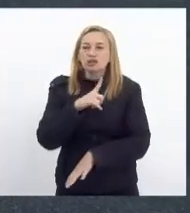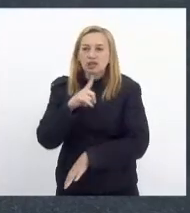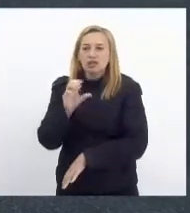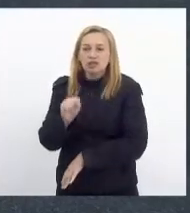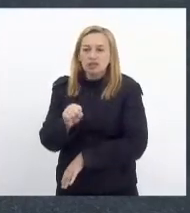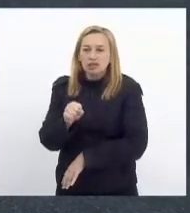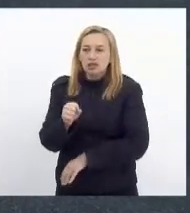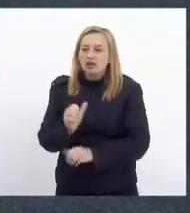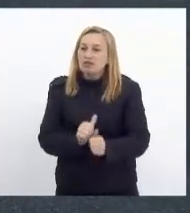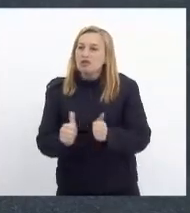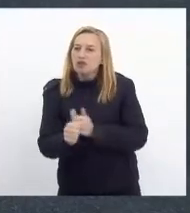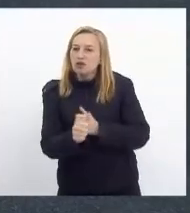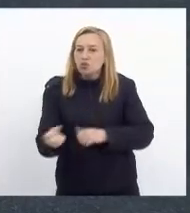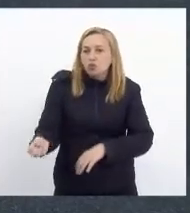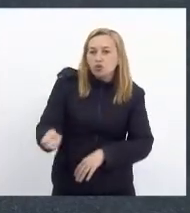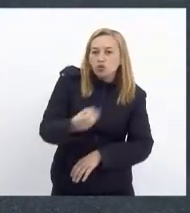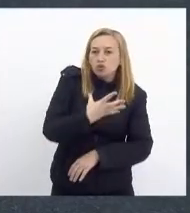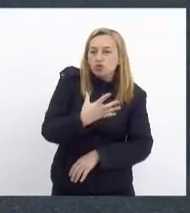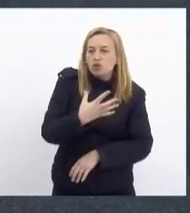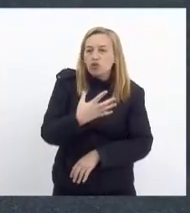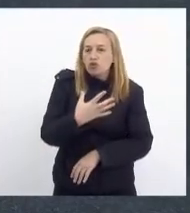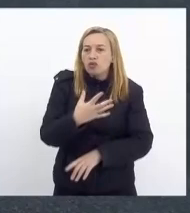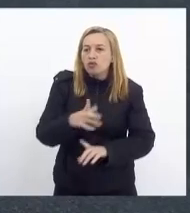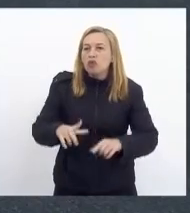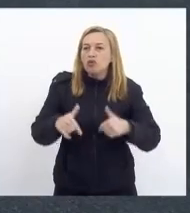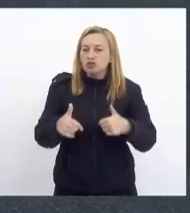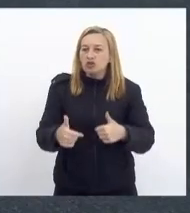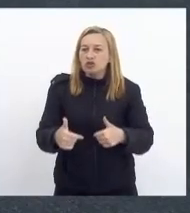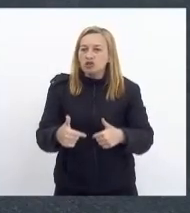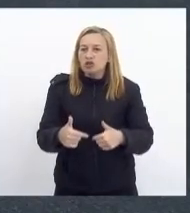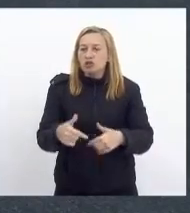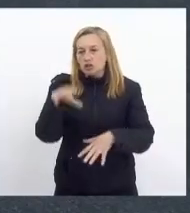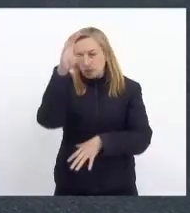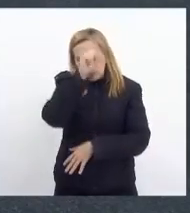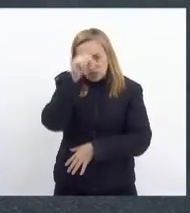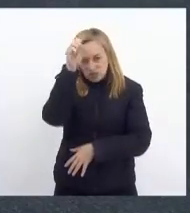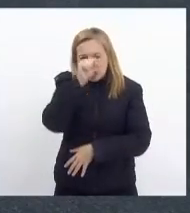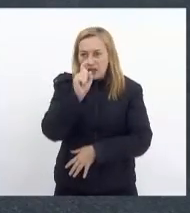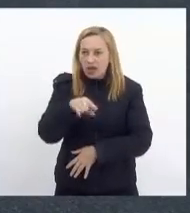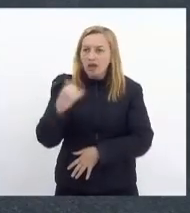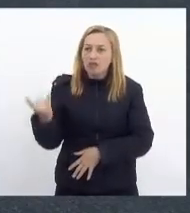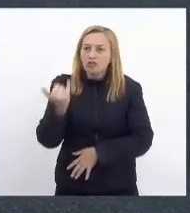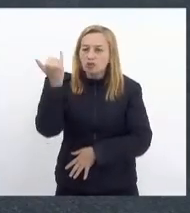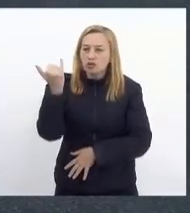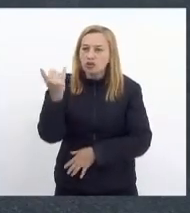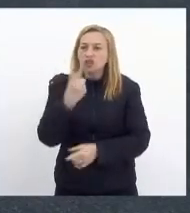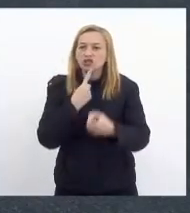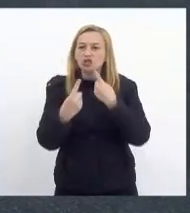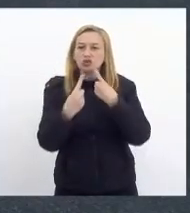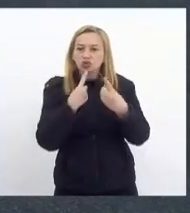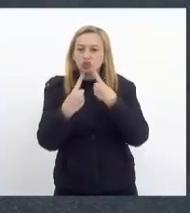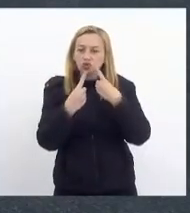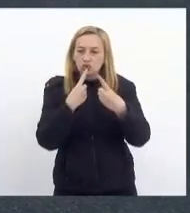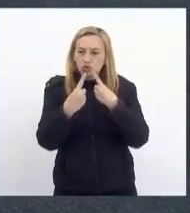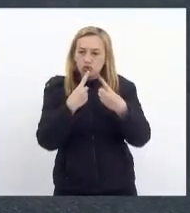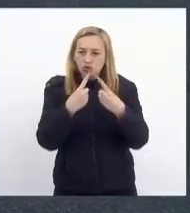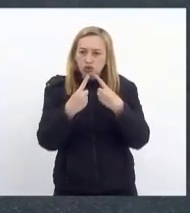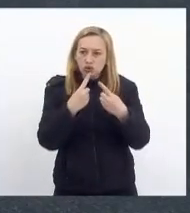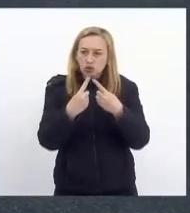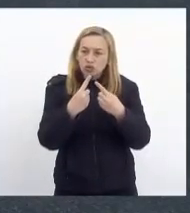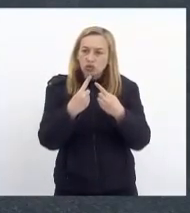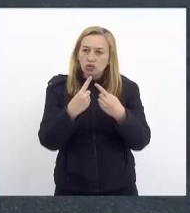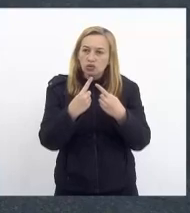fazer frente a essa nova dinâmica da aprendizagem. Então é importante que a gente discuta e busque